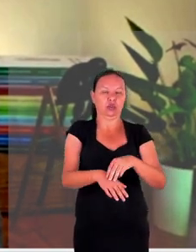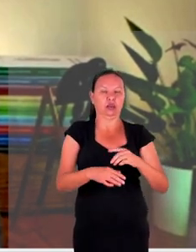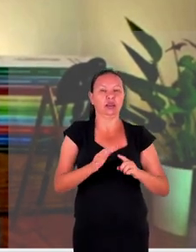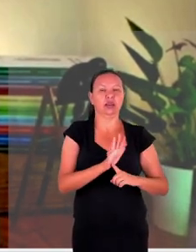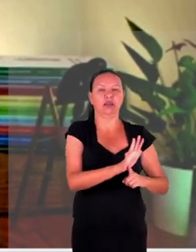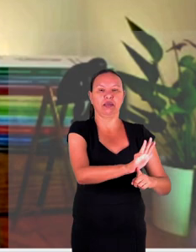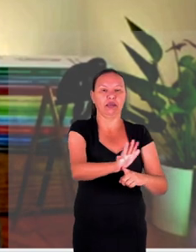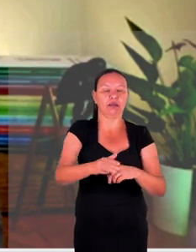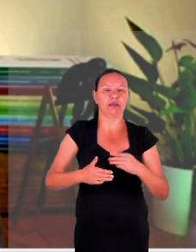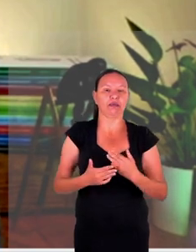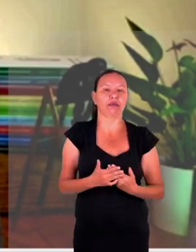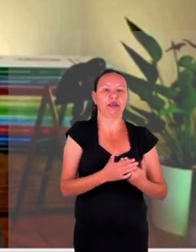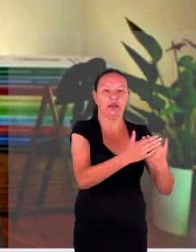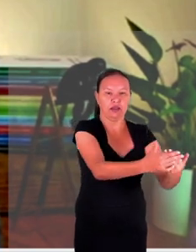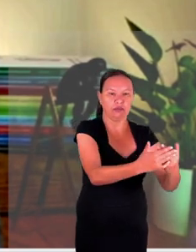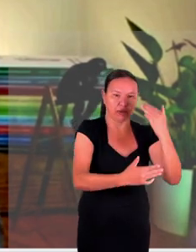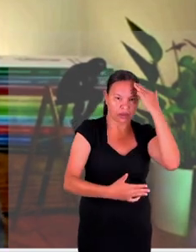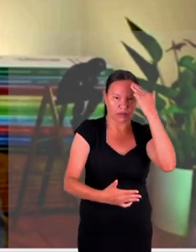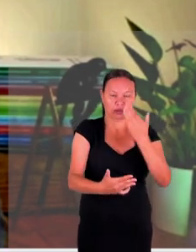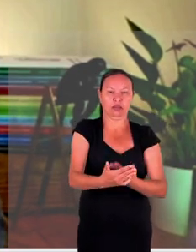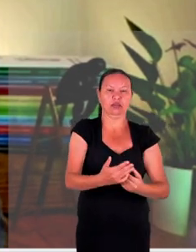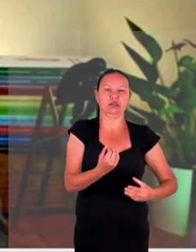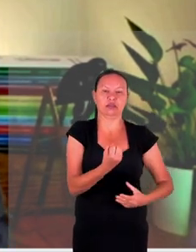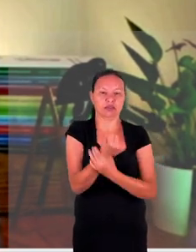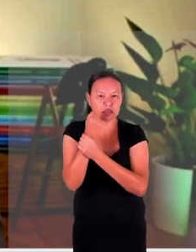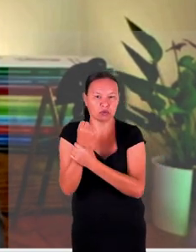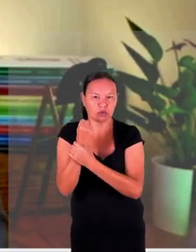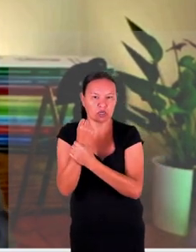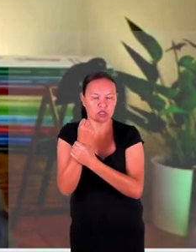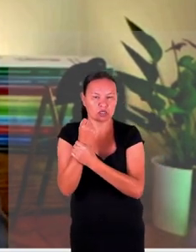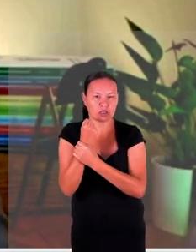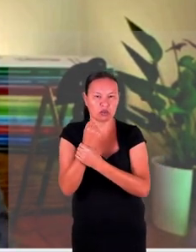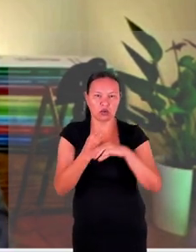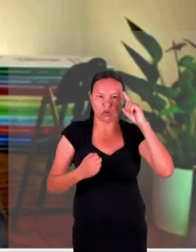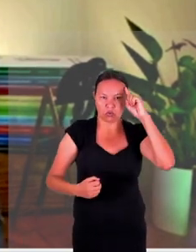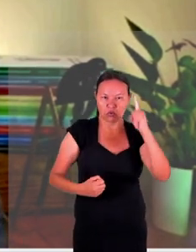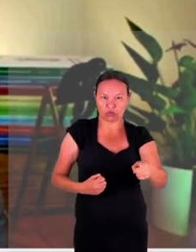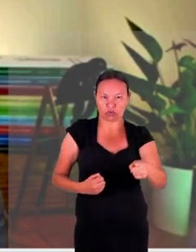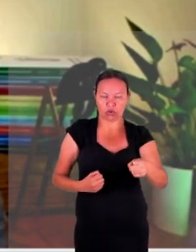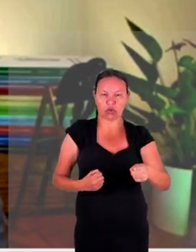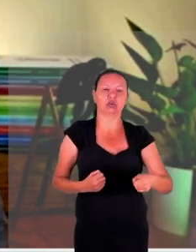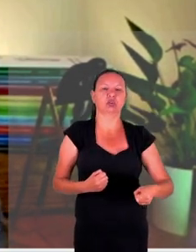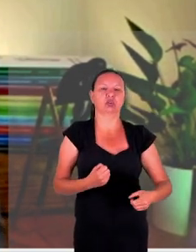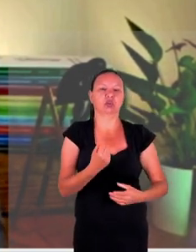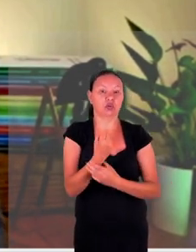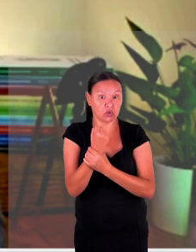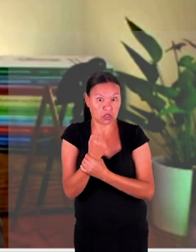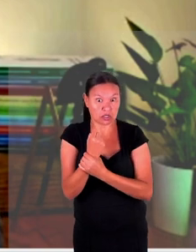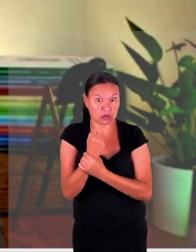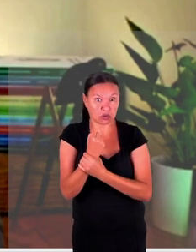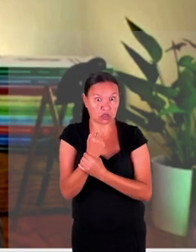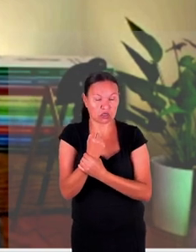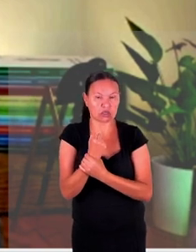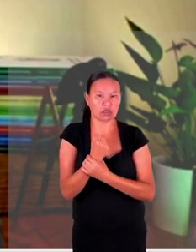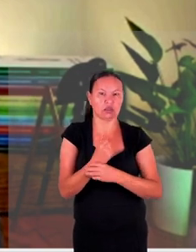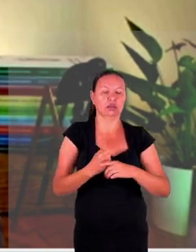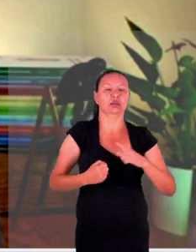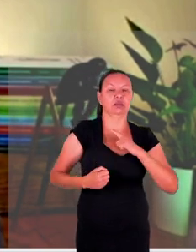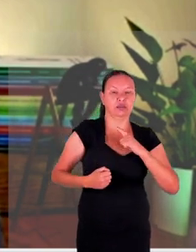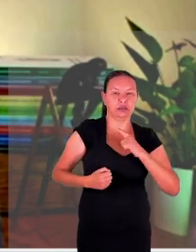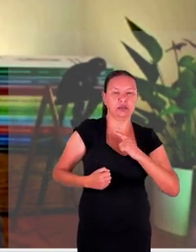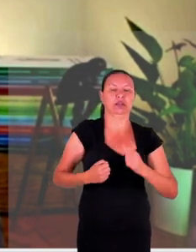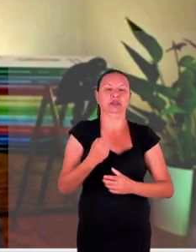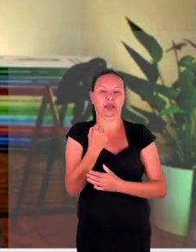essa segurança de que existe um foco existe uma função institucional de tentar promover